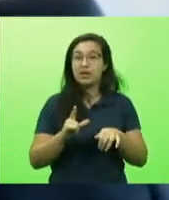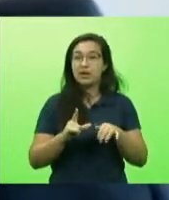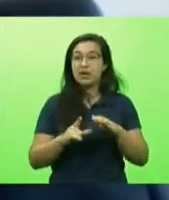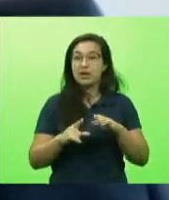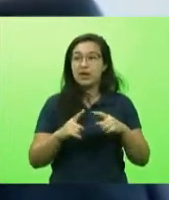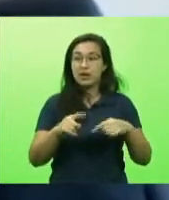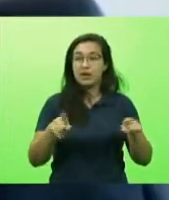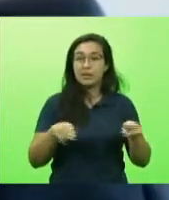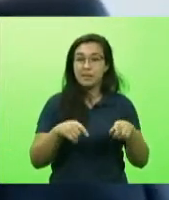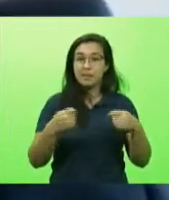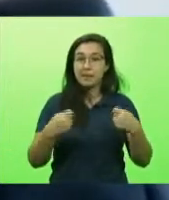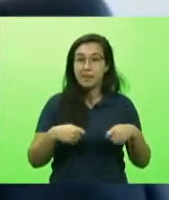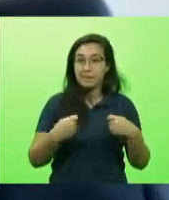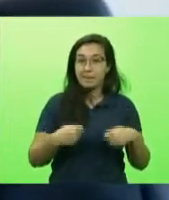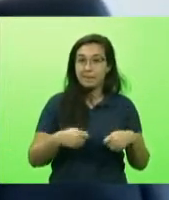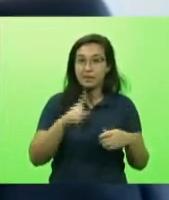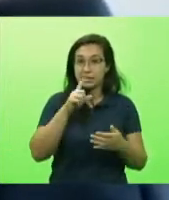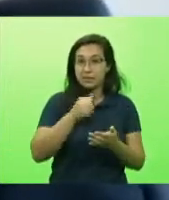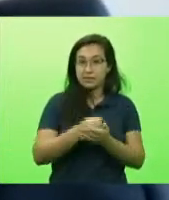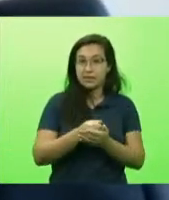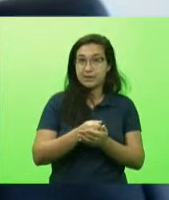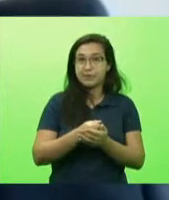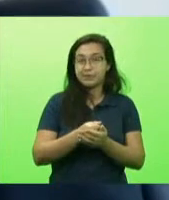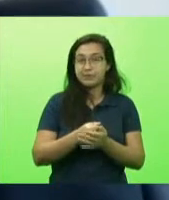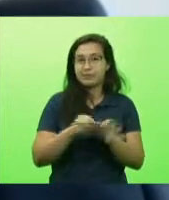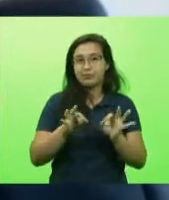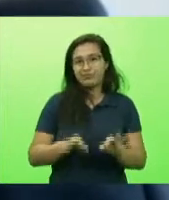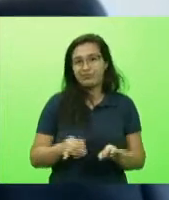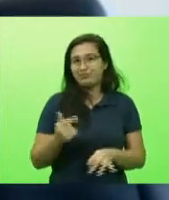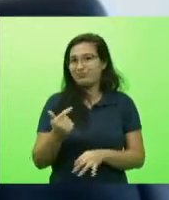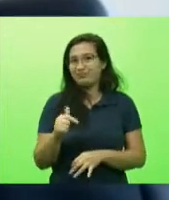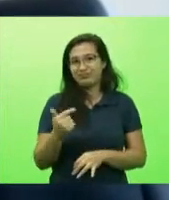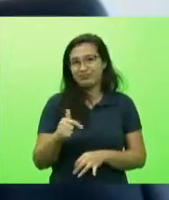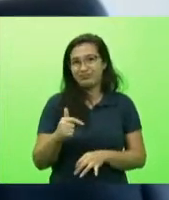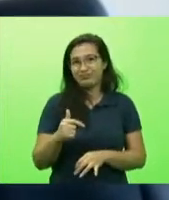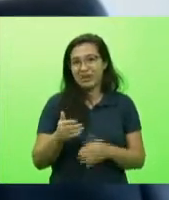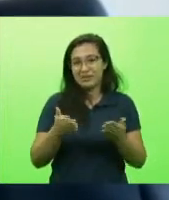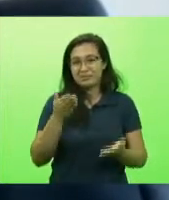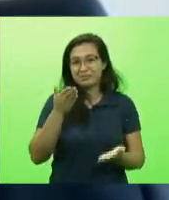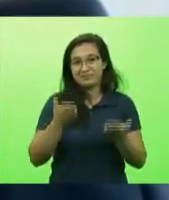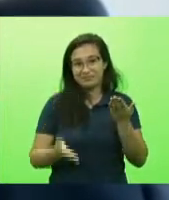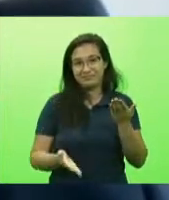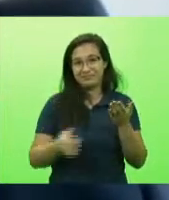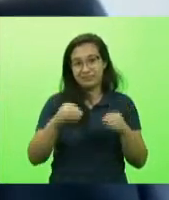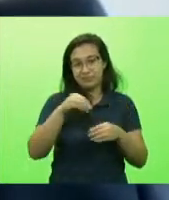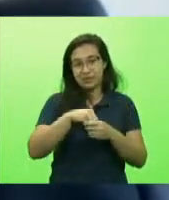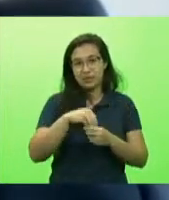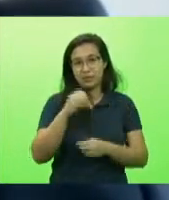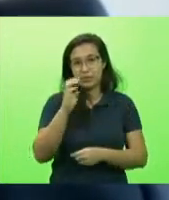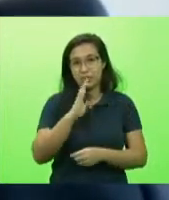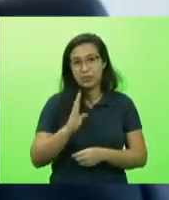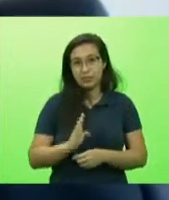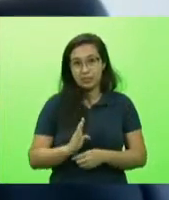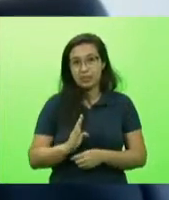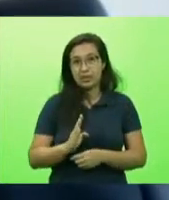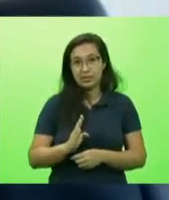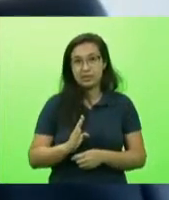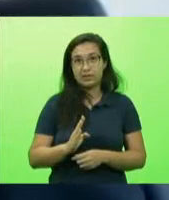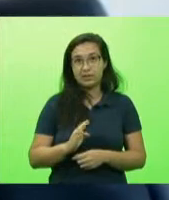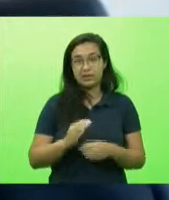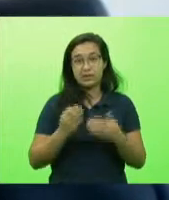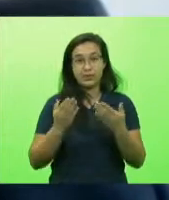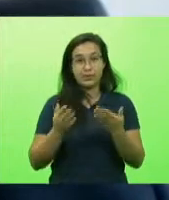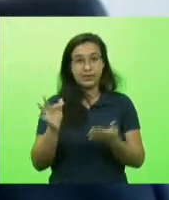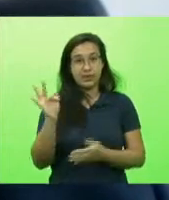estado algum isso também não é justo porque acaba criando uma desigualdade dentro do território brasileiro sem a anuência do ente